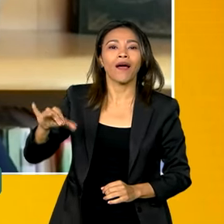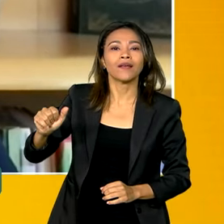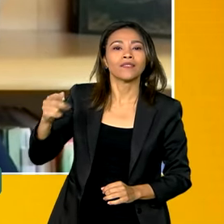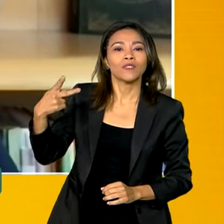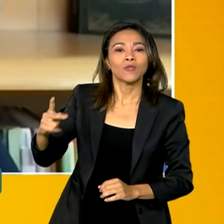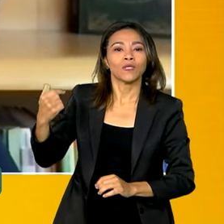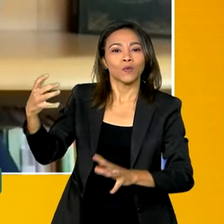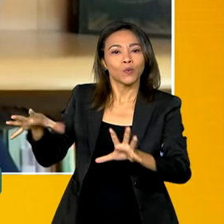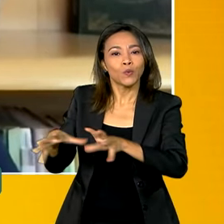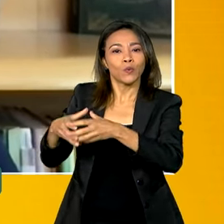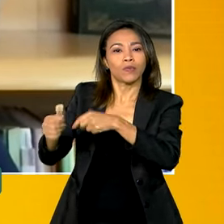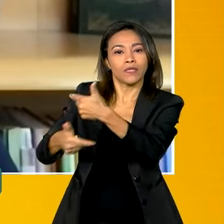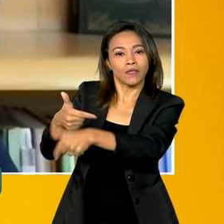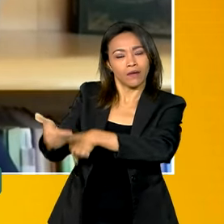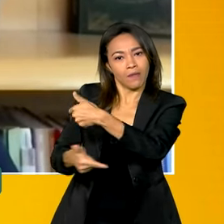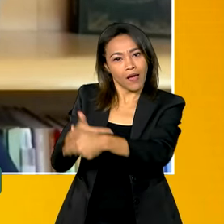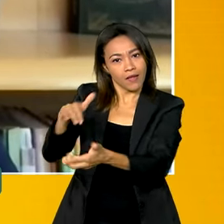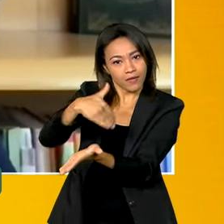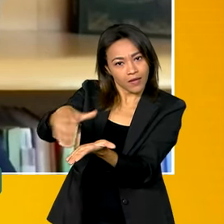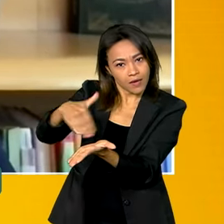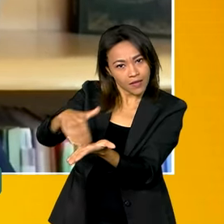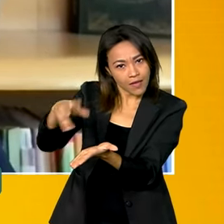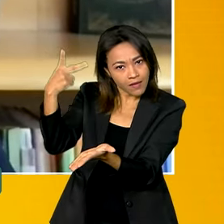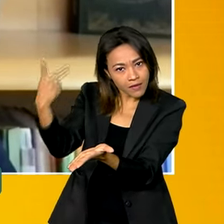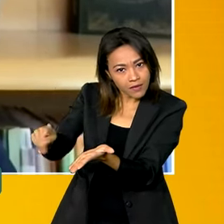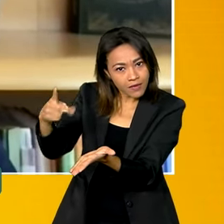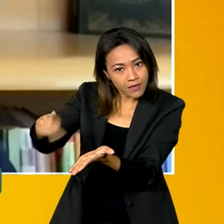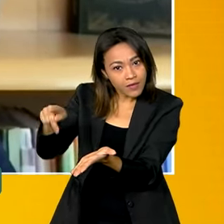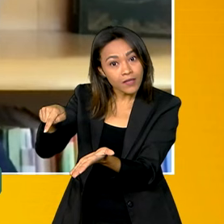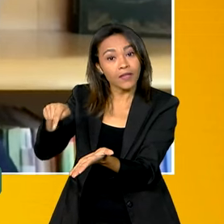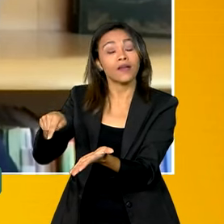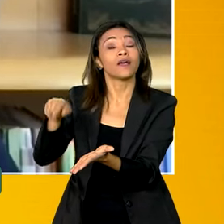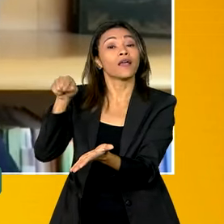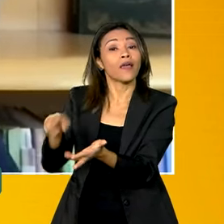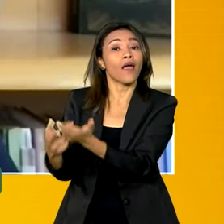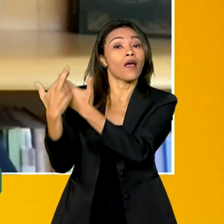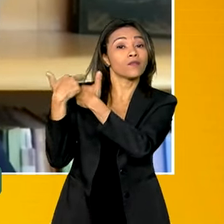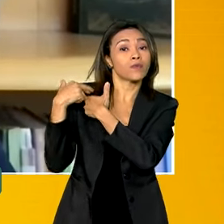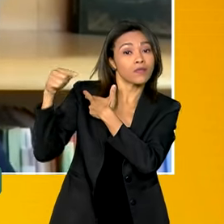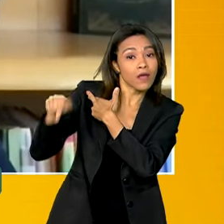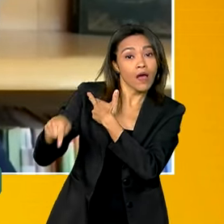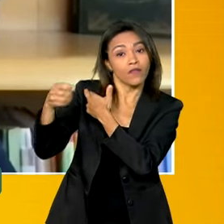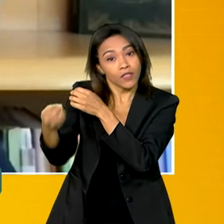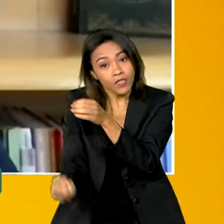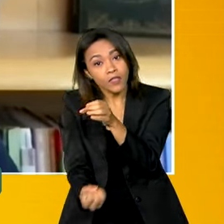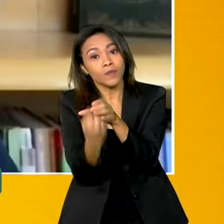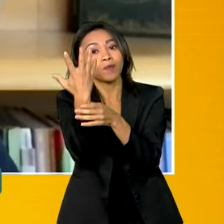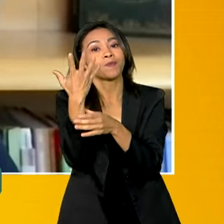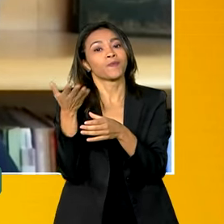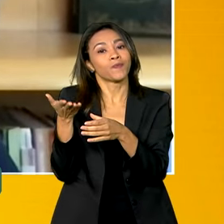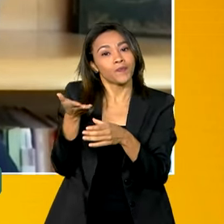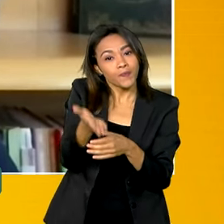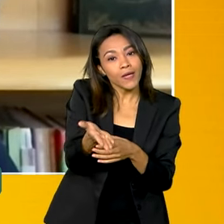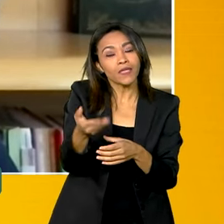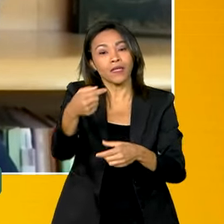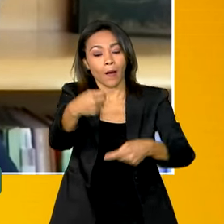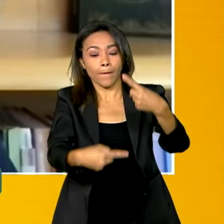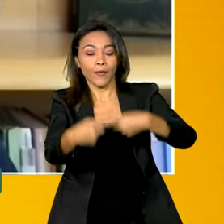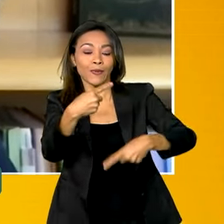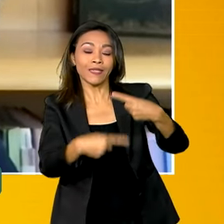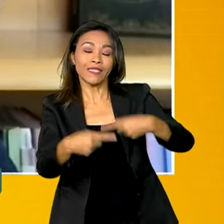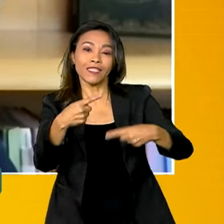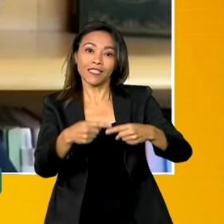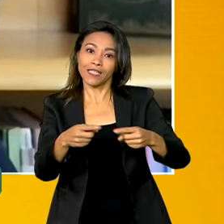equipe da Secretaria de Cidadania e Diversidade, que é a secretaria responsável pela implementação, pelo retorno da política cultura